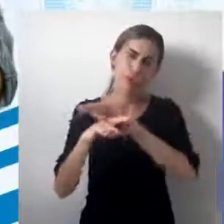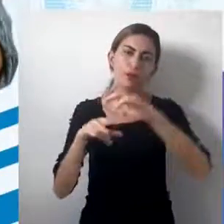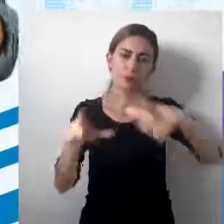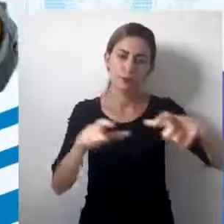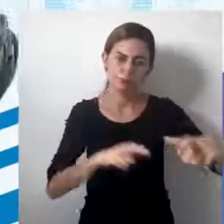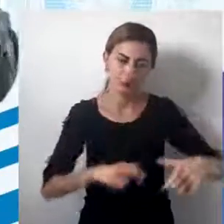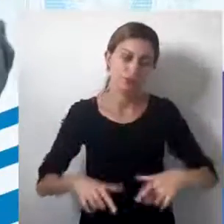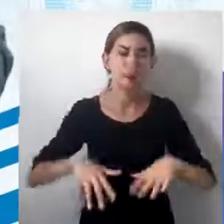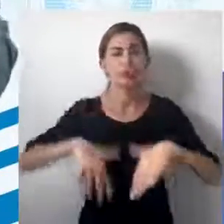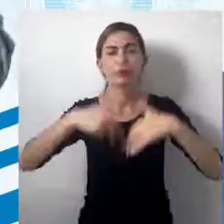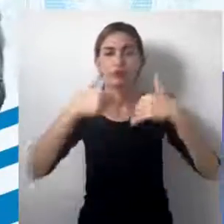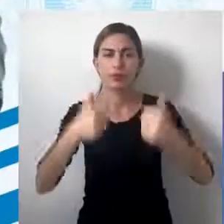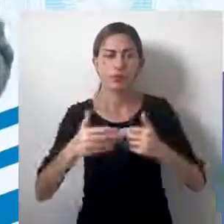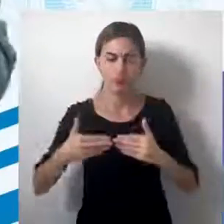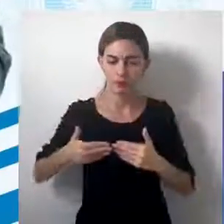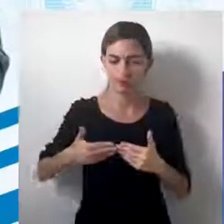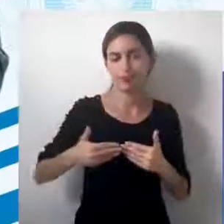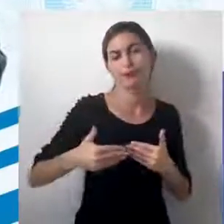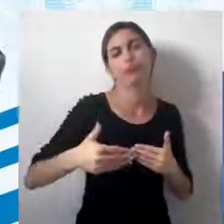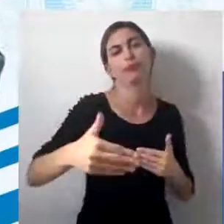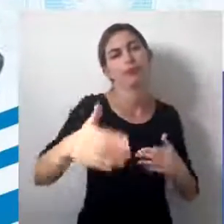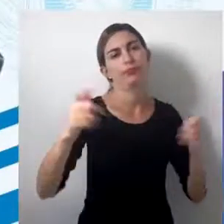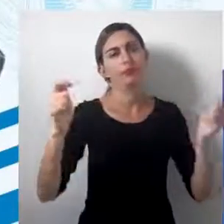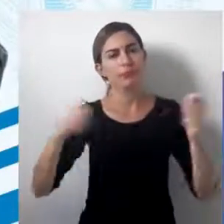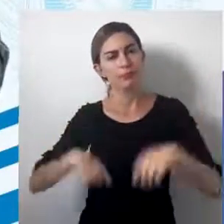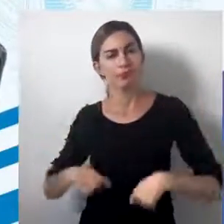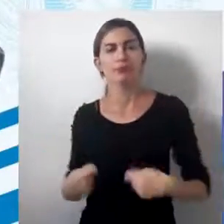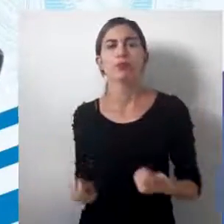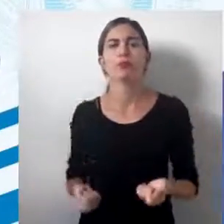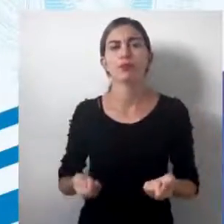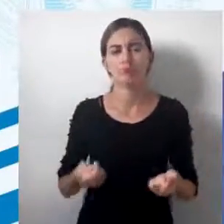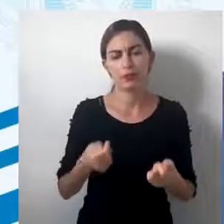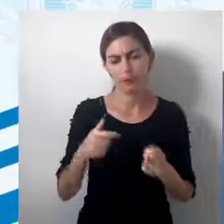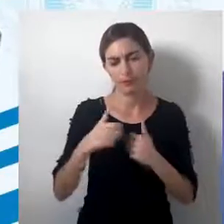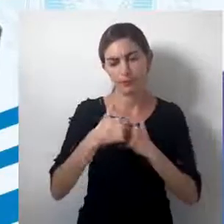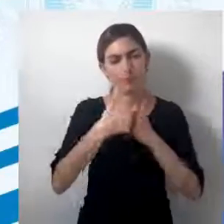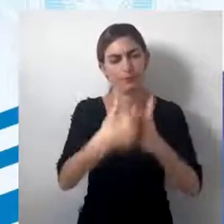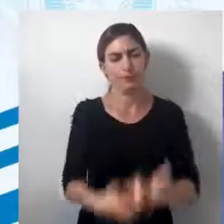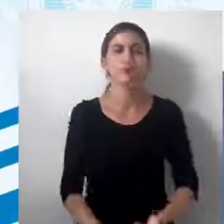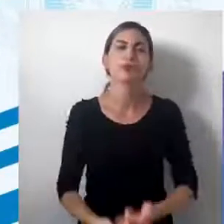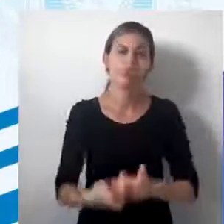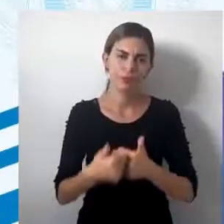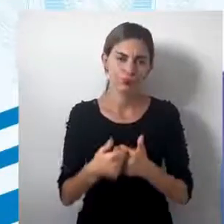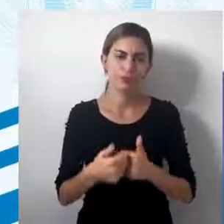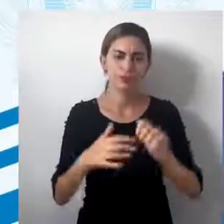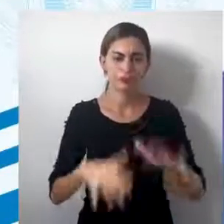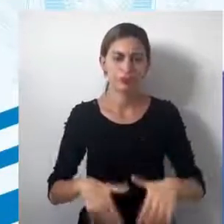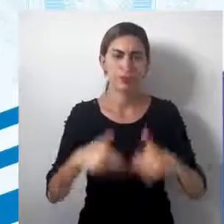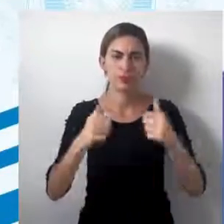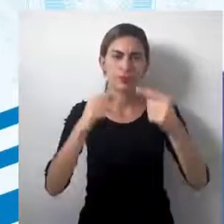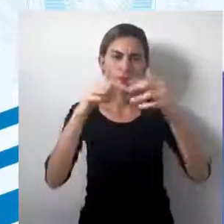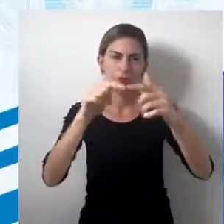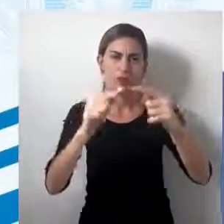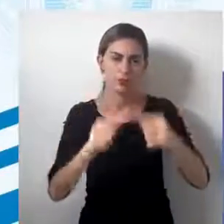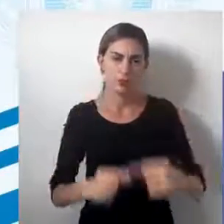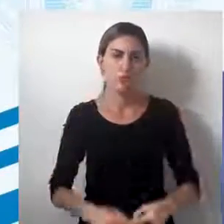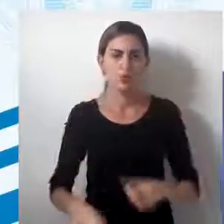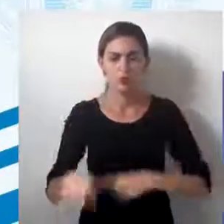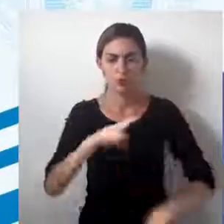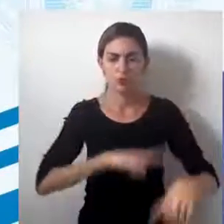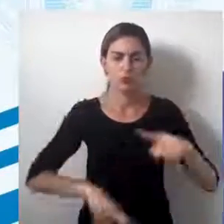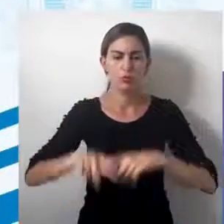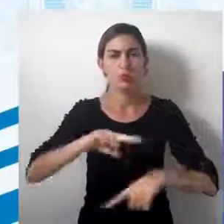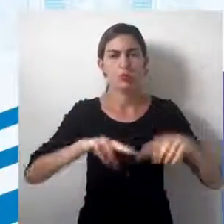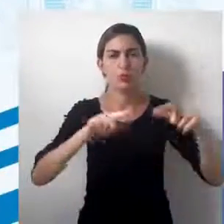desse espaço e, a partir daí, ela poderia condicionar de forma mais apropriada o